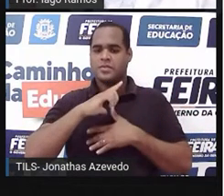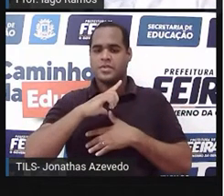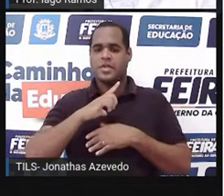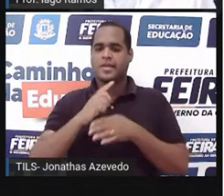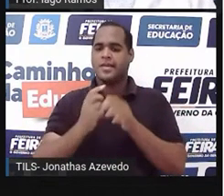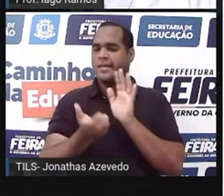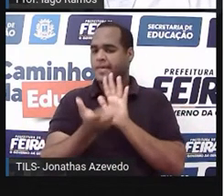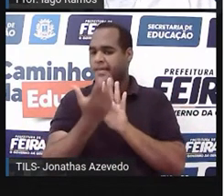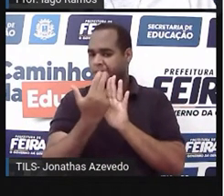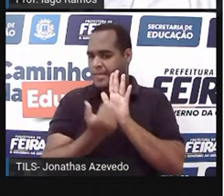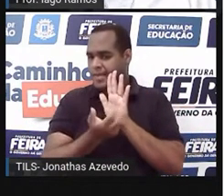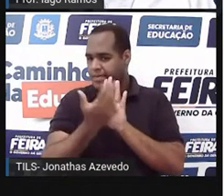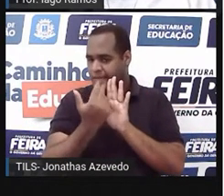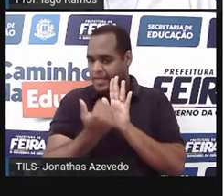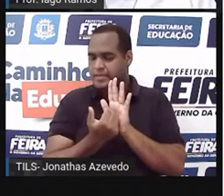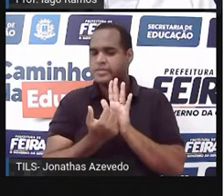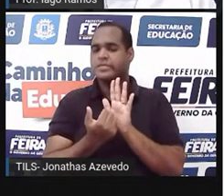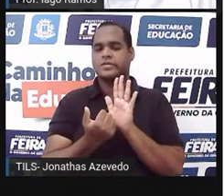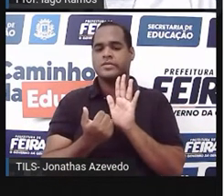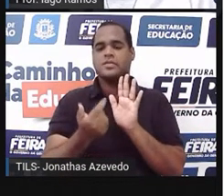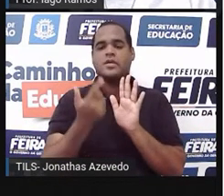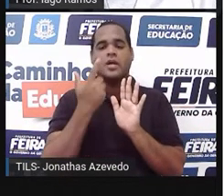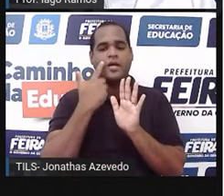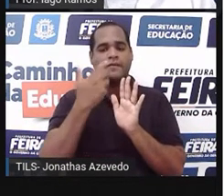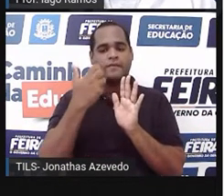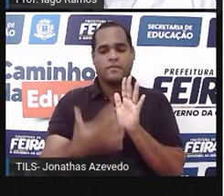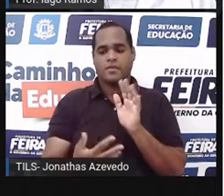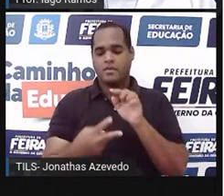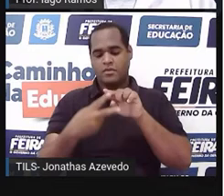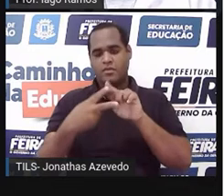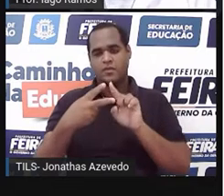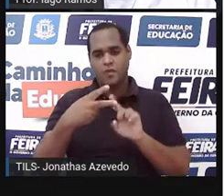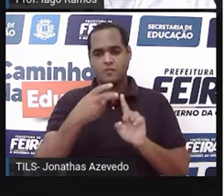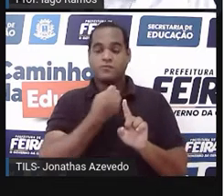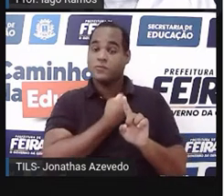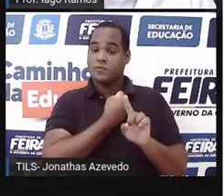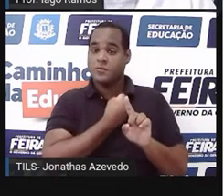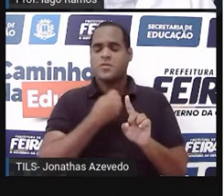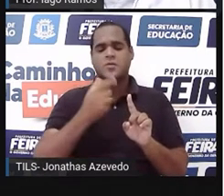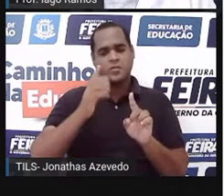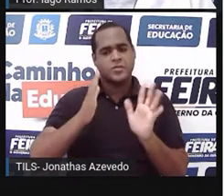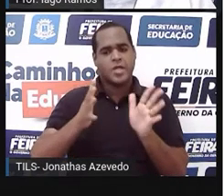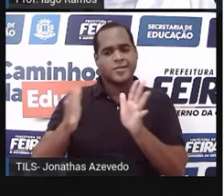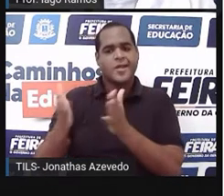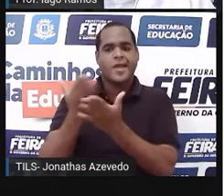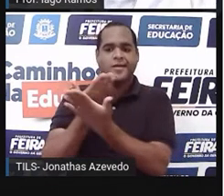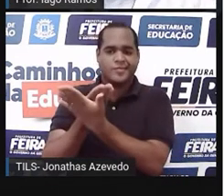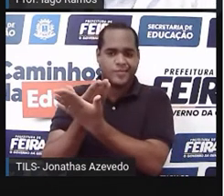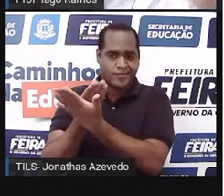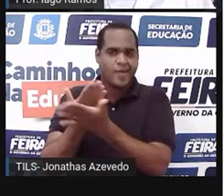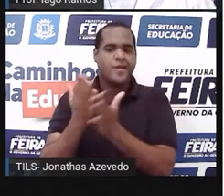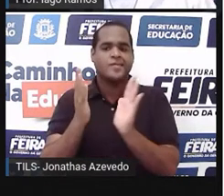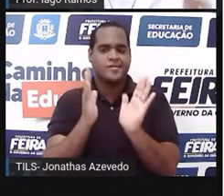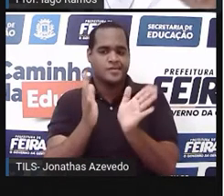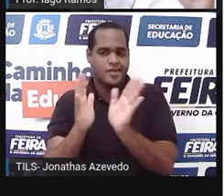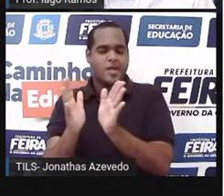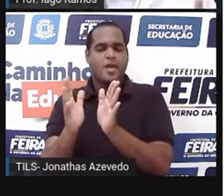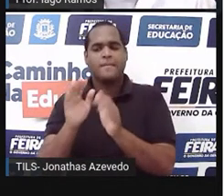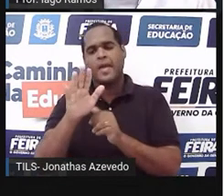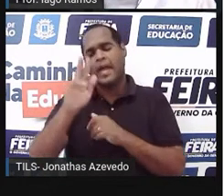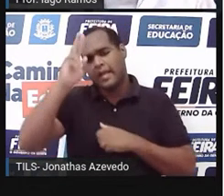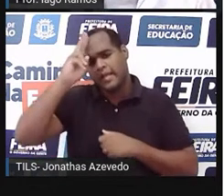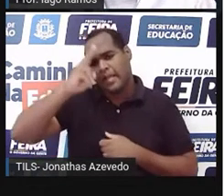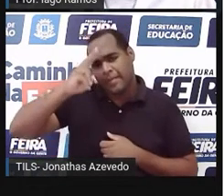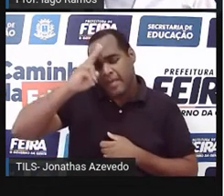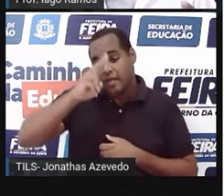imagens. E essas imagens têm a ver com dois tipos de número que a gente já estudou aqui também. E lembrando que